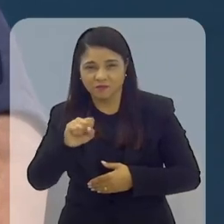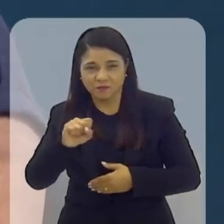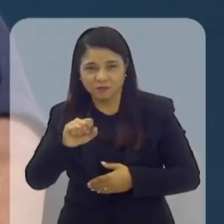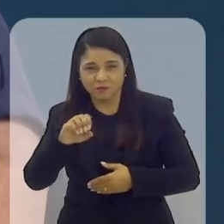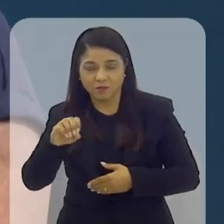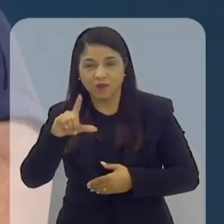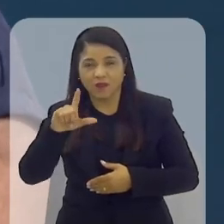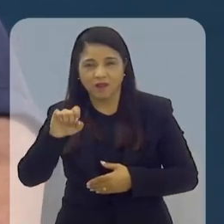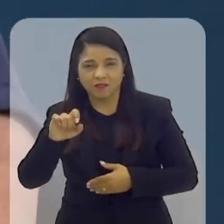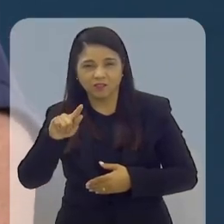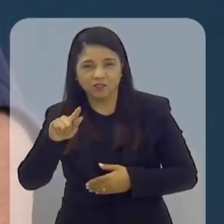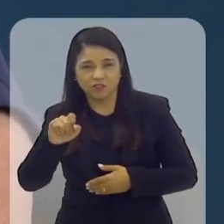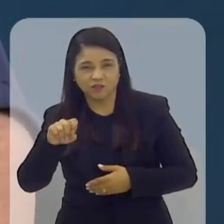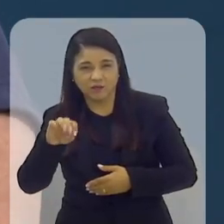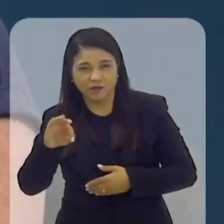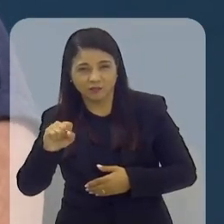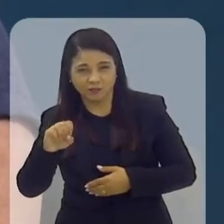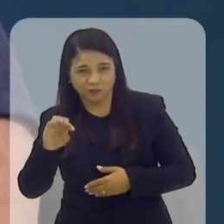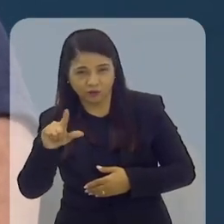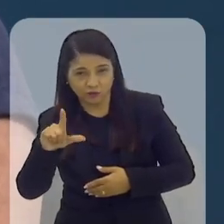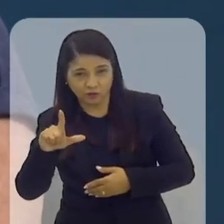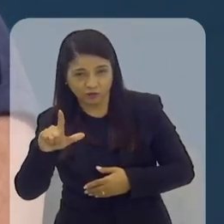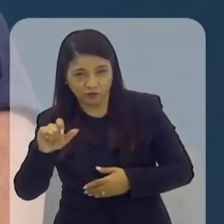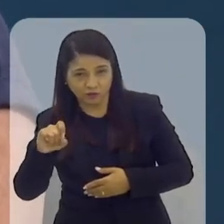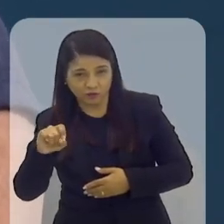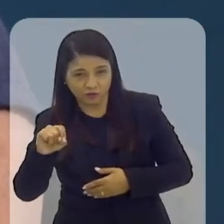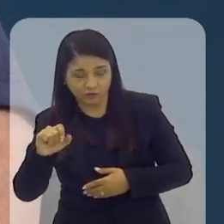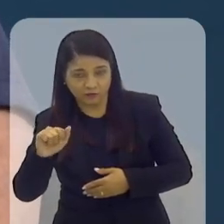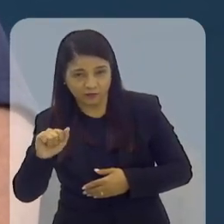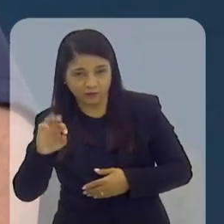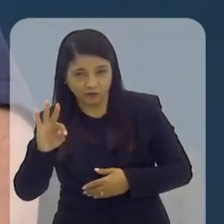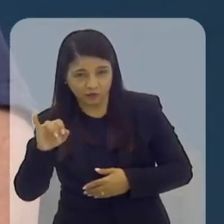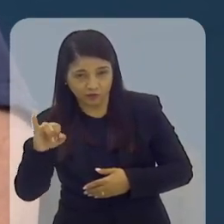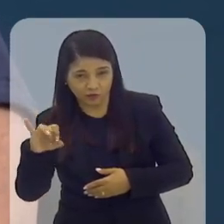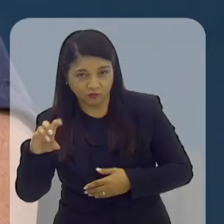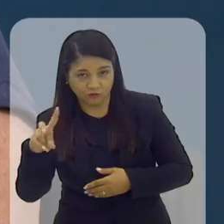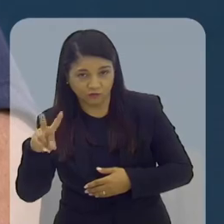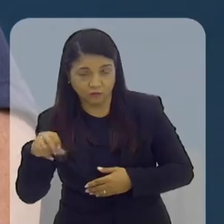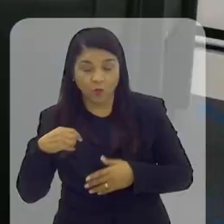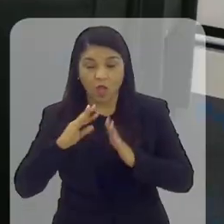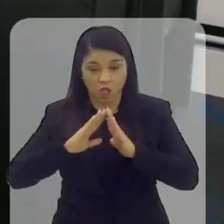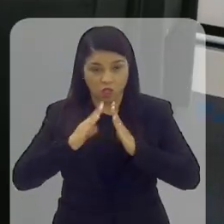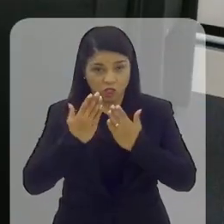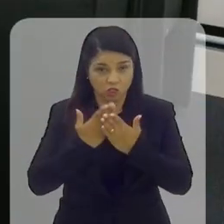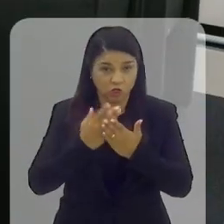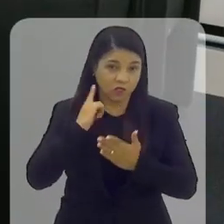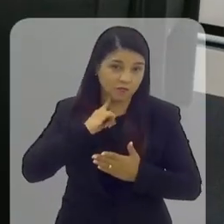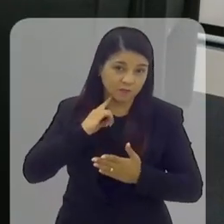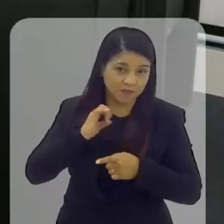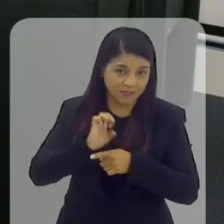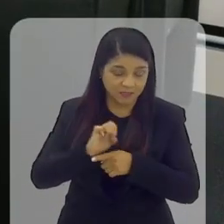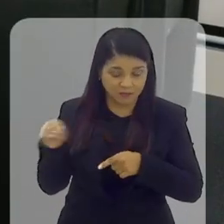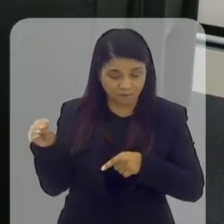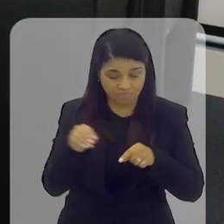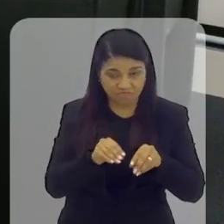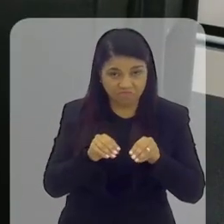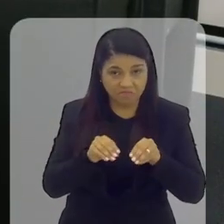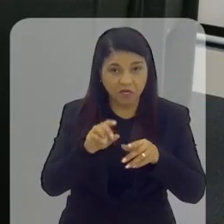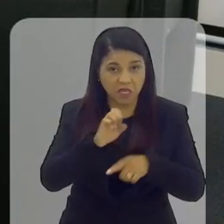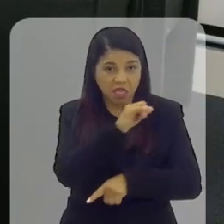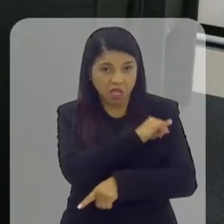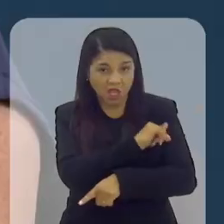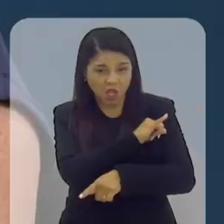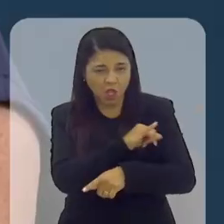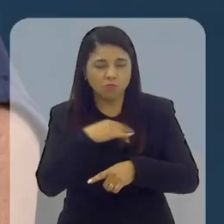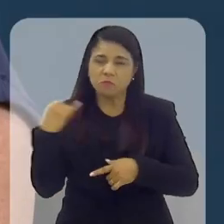especialização na Escola do Legislativo Mineira. E foi um desafio bom, muito importante para